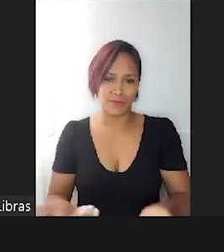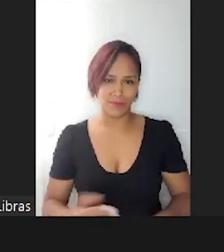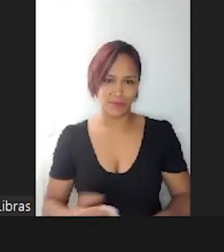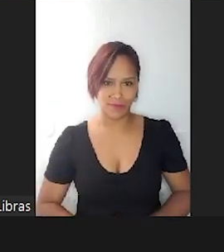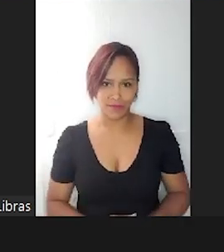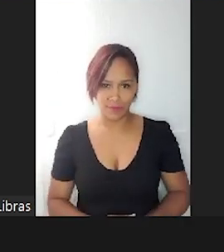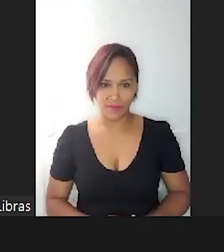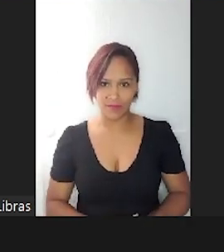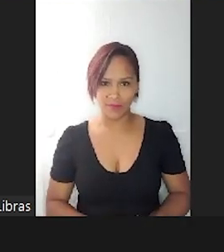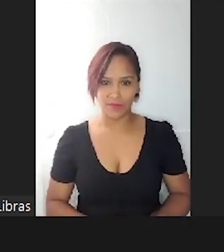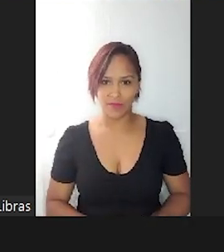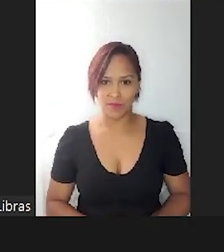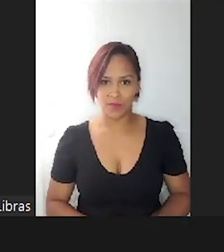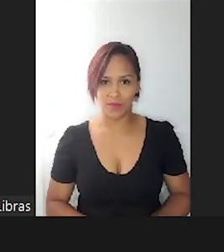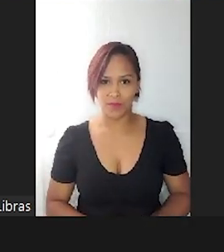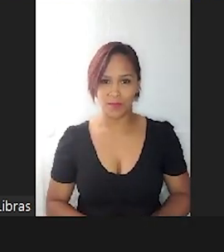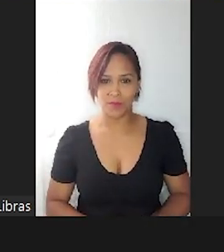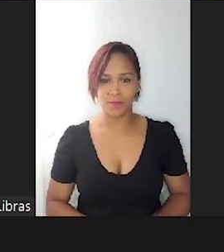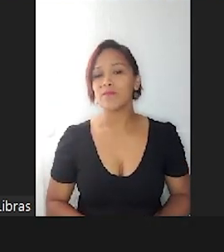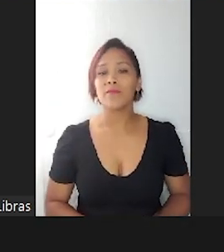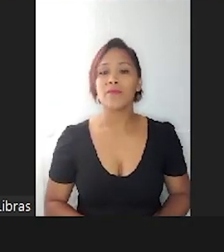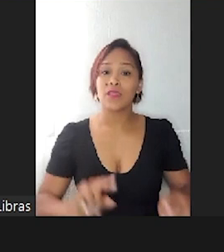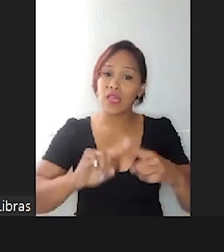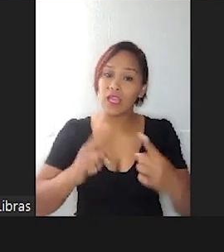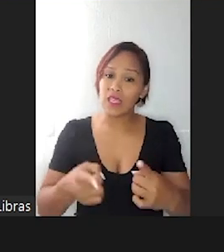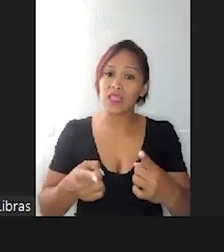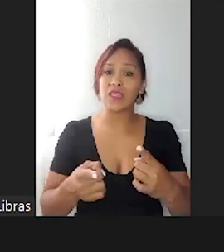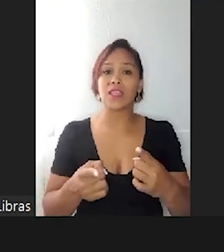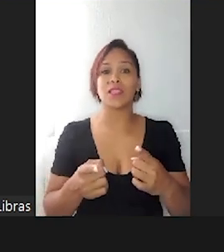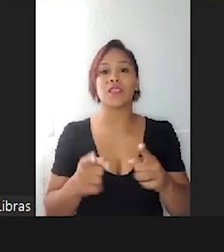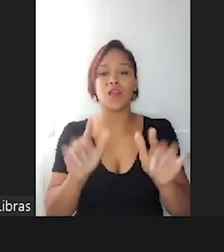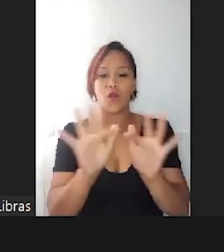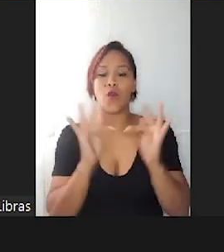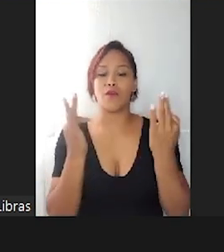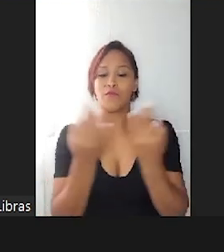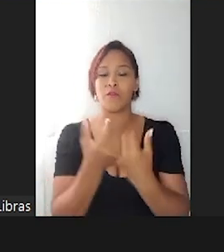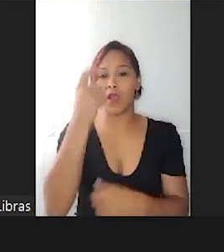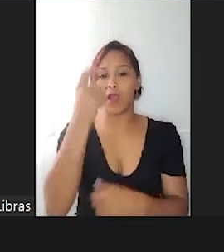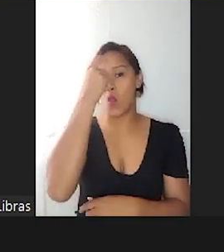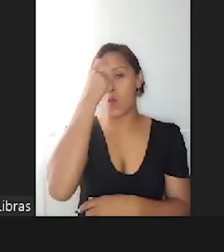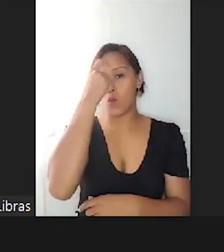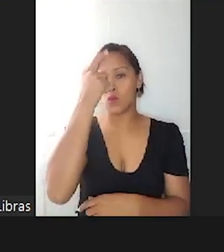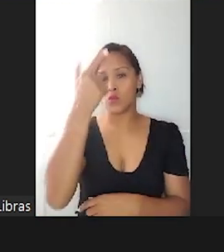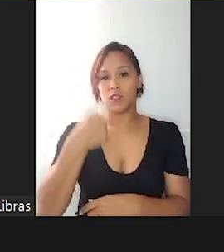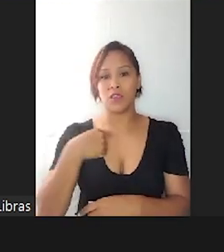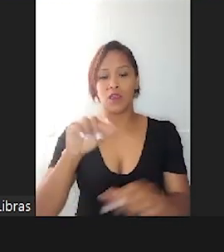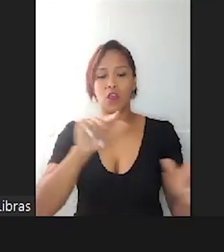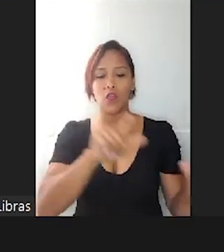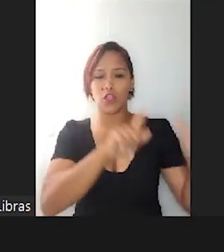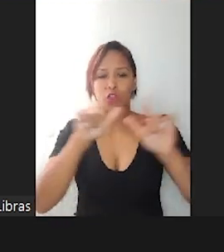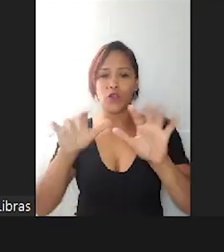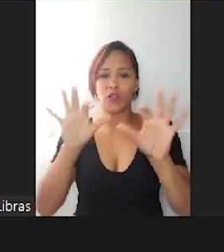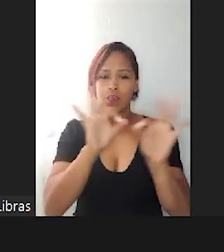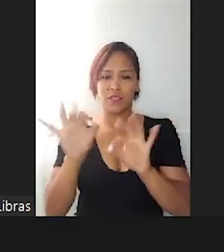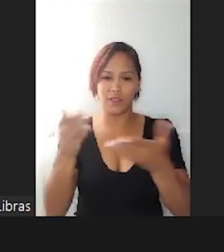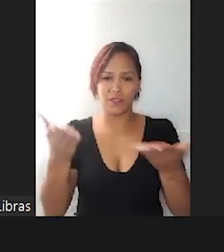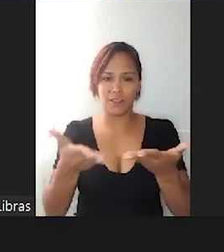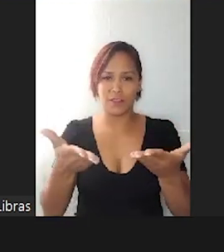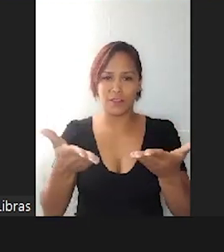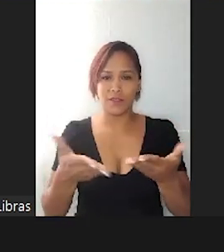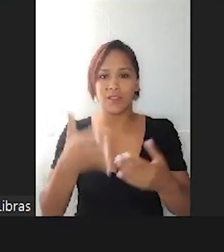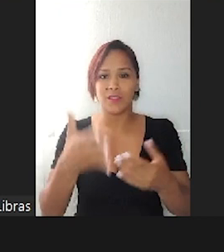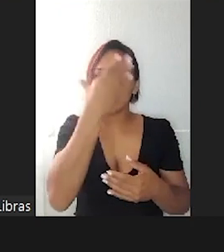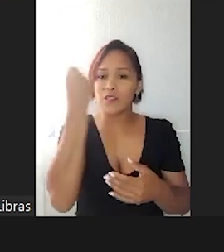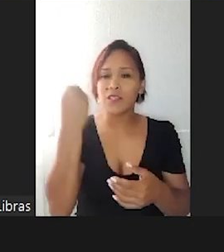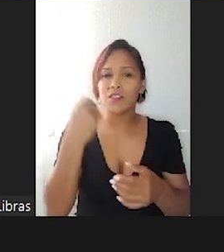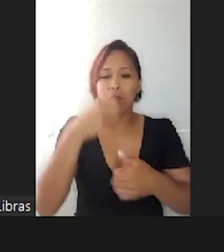Vou passar mais um aqui. Então, a parentalidade consciente. Mudei o slide. Se eu esquecer algumas descrições